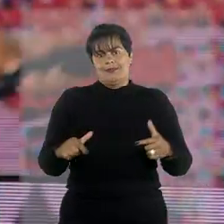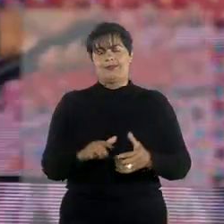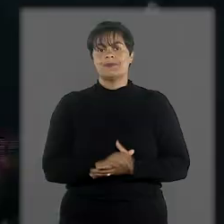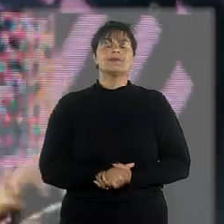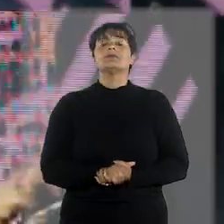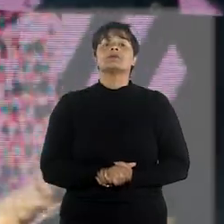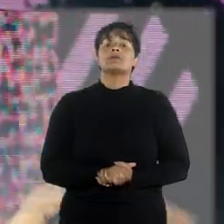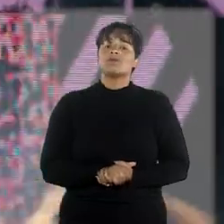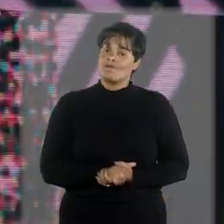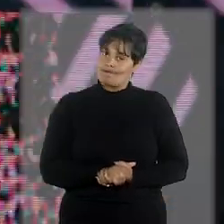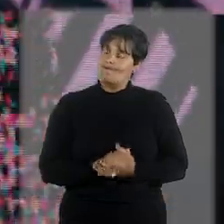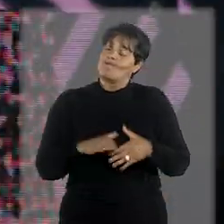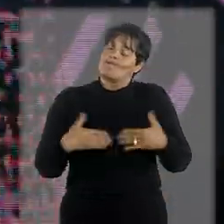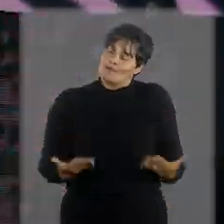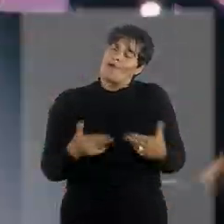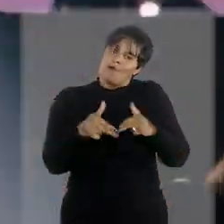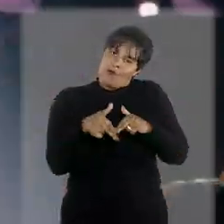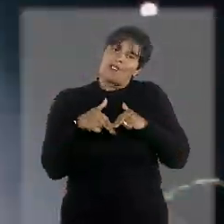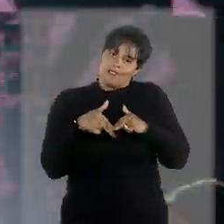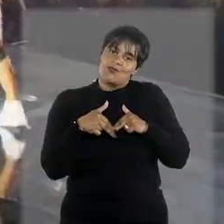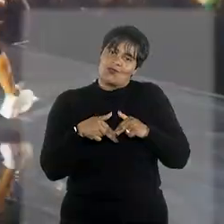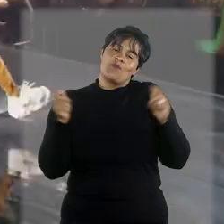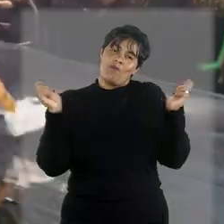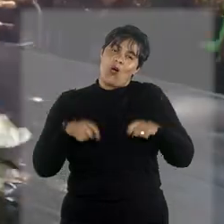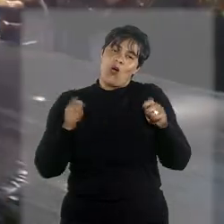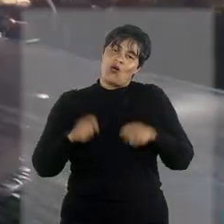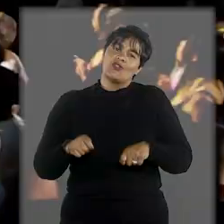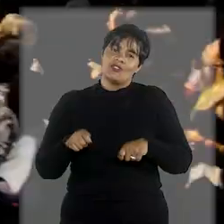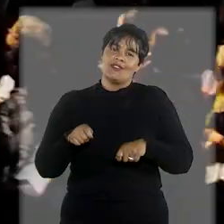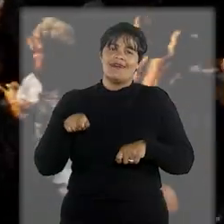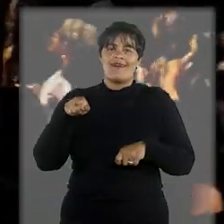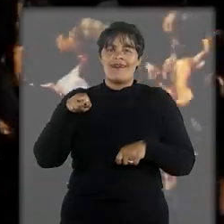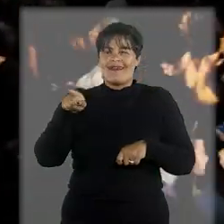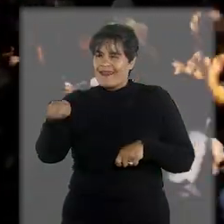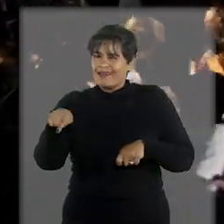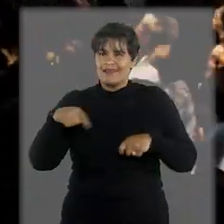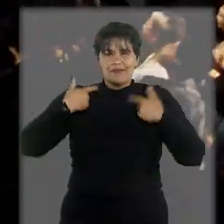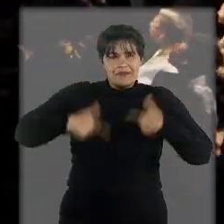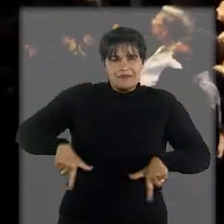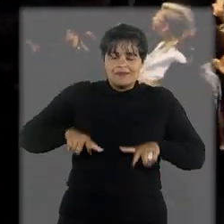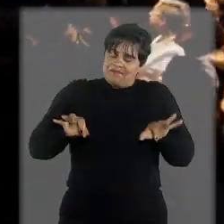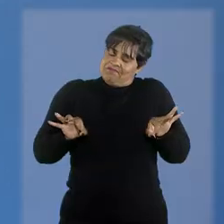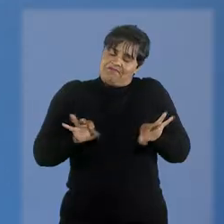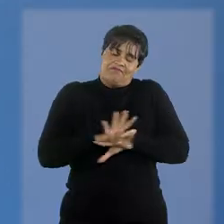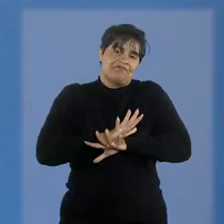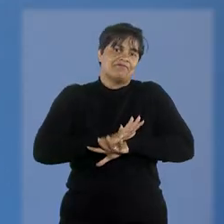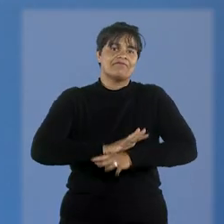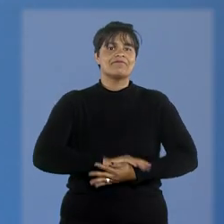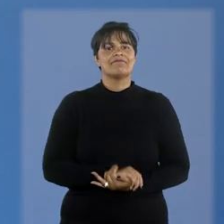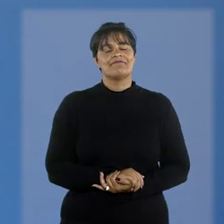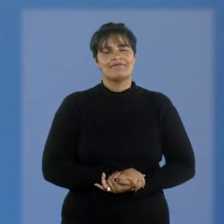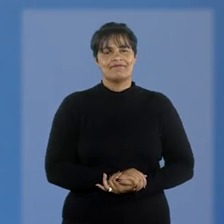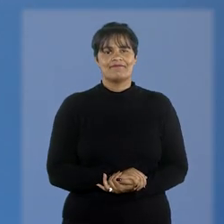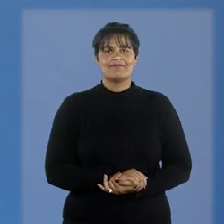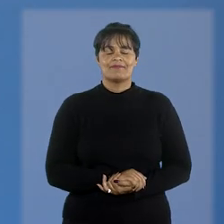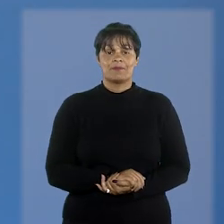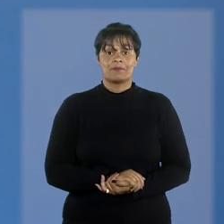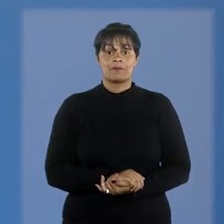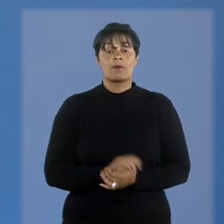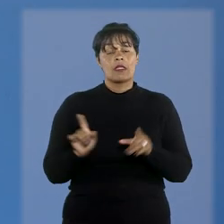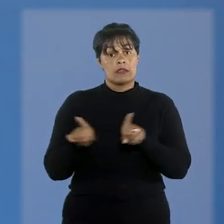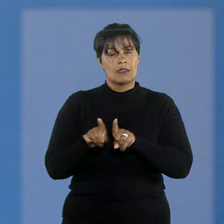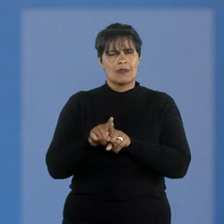acusados, condição necessária para a caracterização do crime de associação para o tráfico. Em outros julgamentos